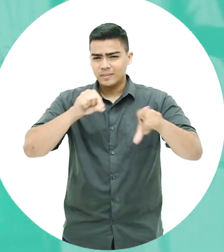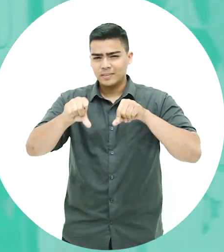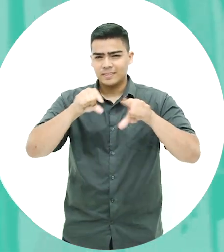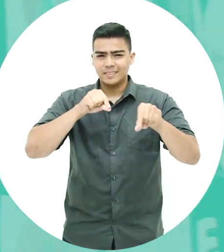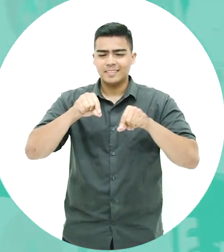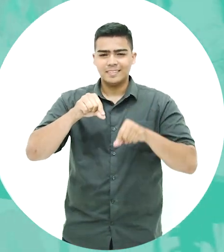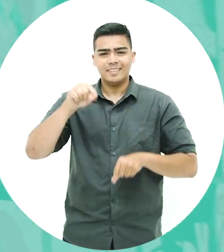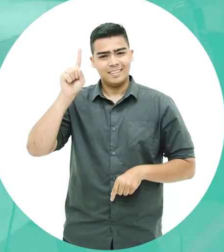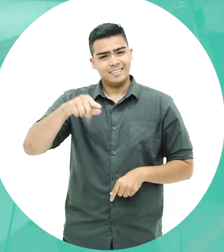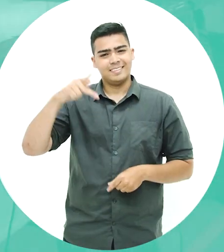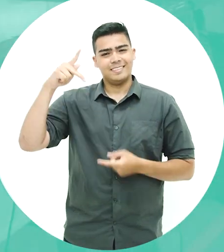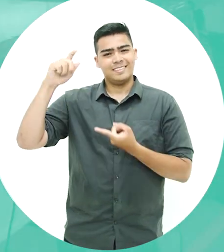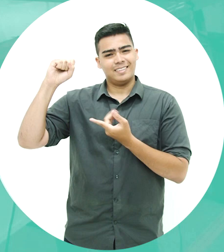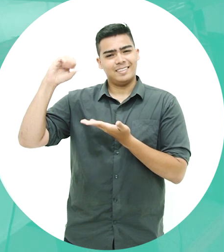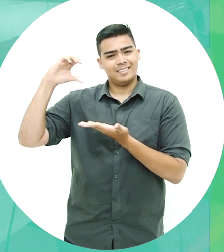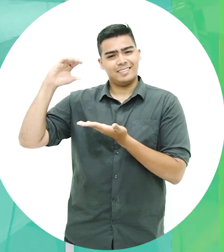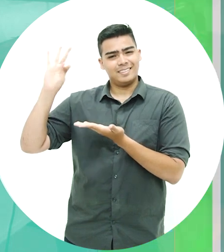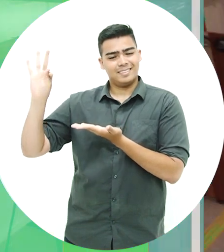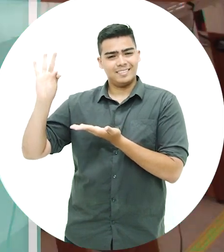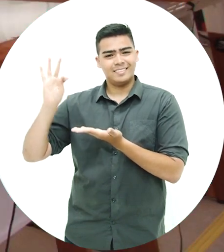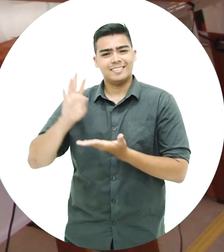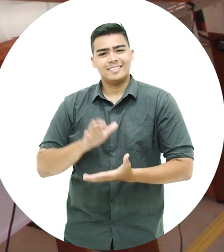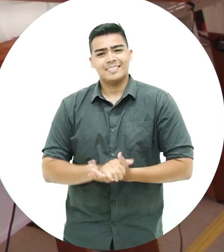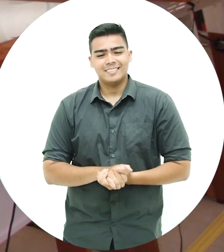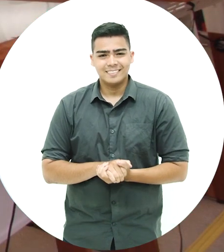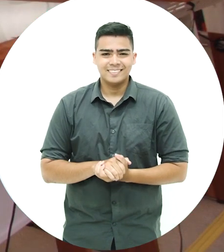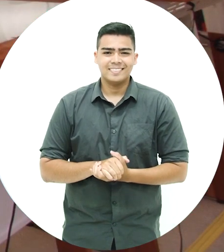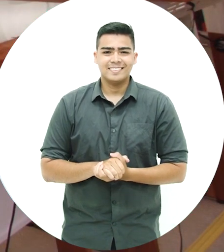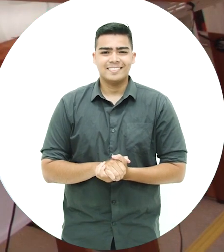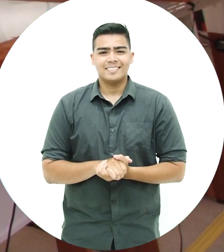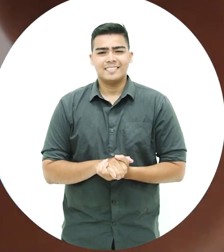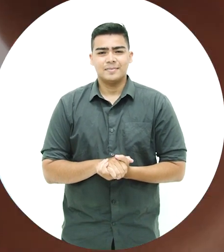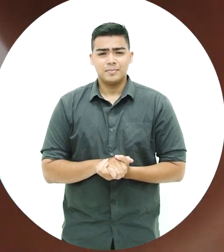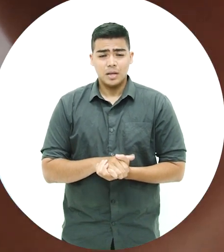dos alunos é por meio do processo seletivo de cursos técnicos.